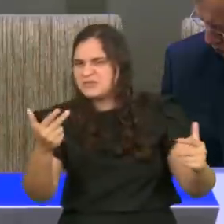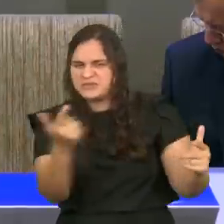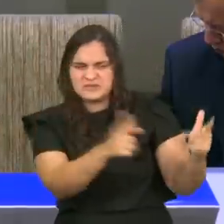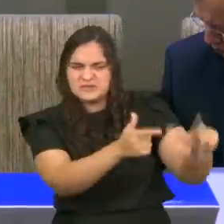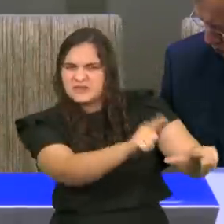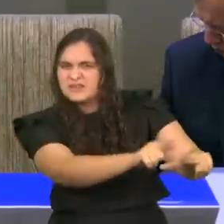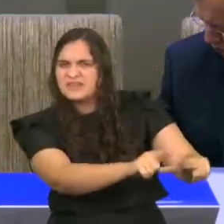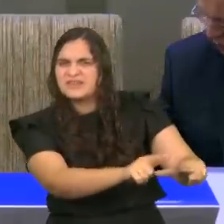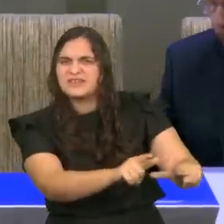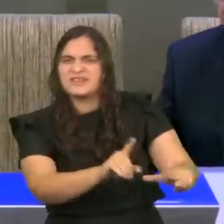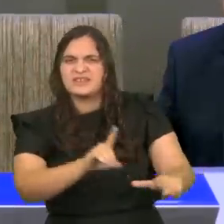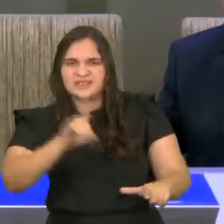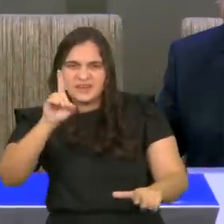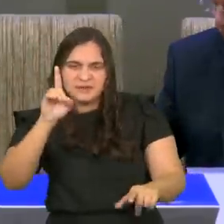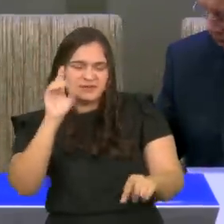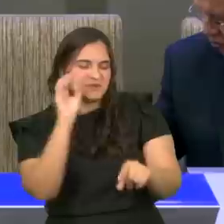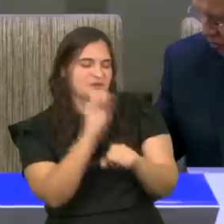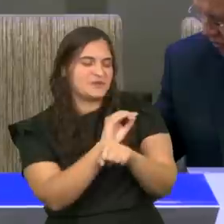ele cuida,